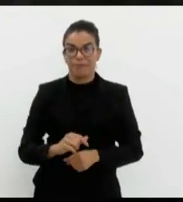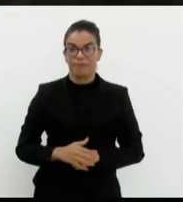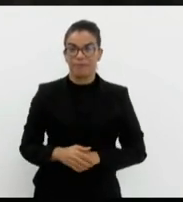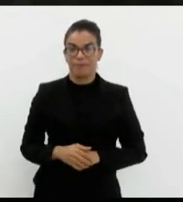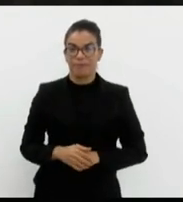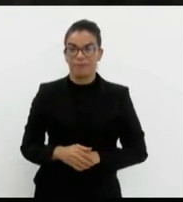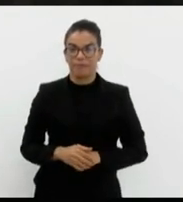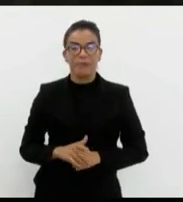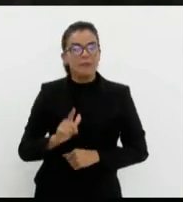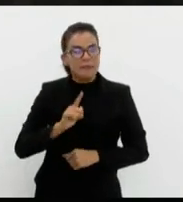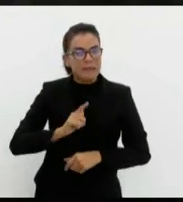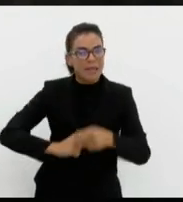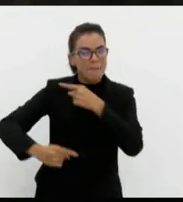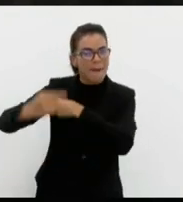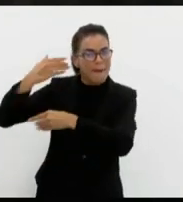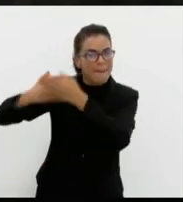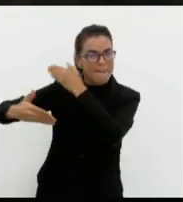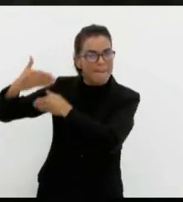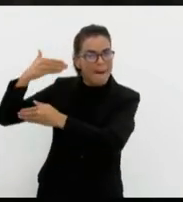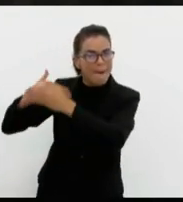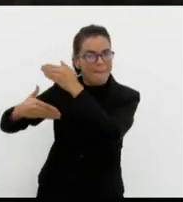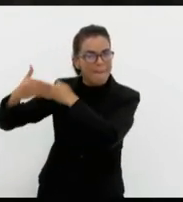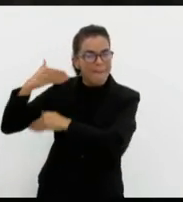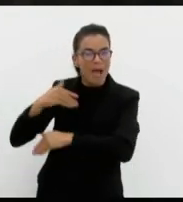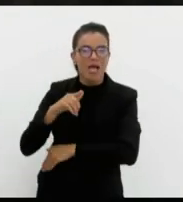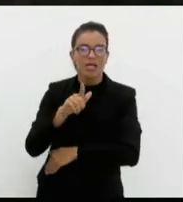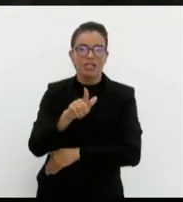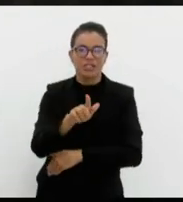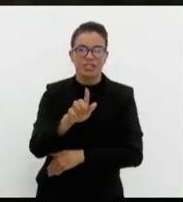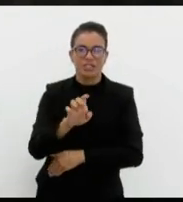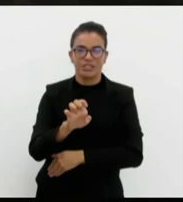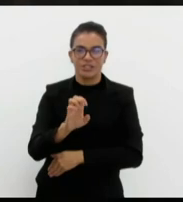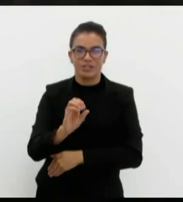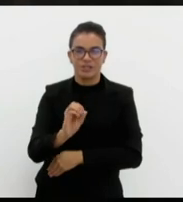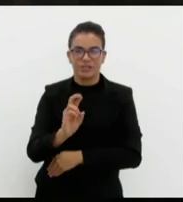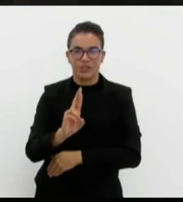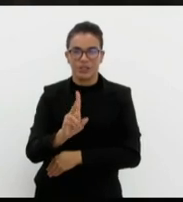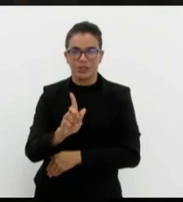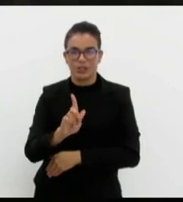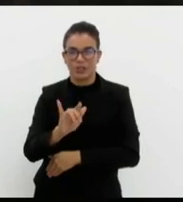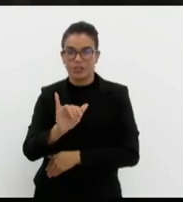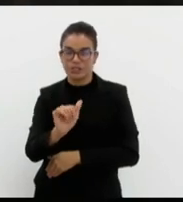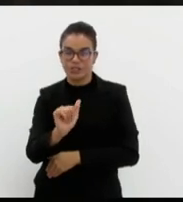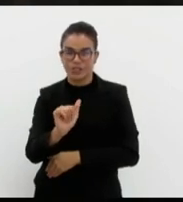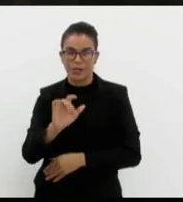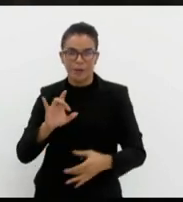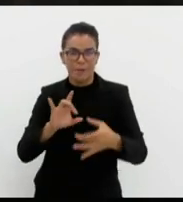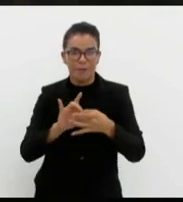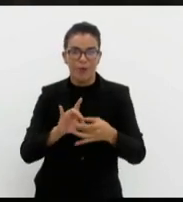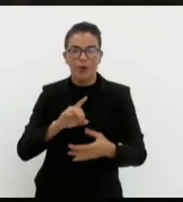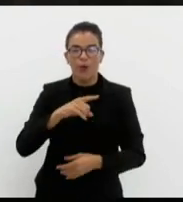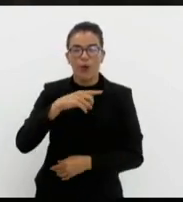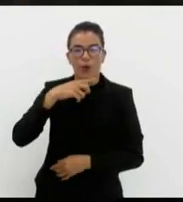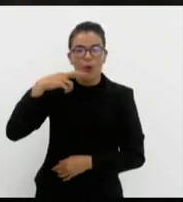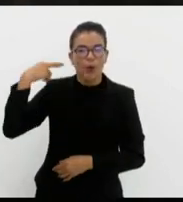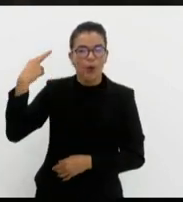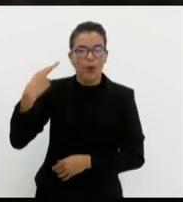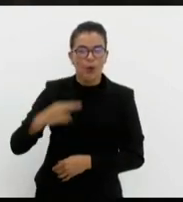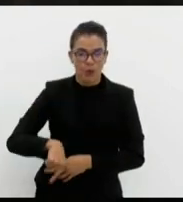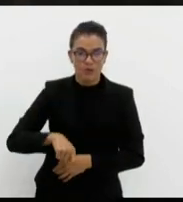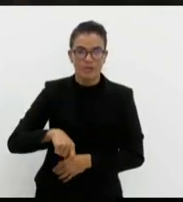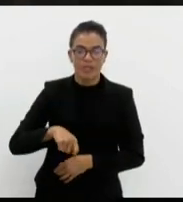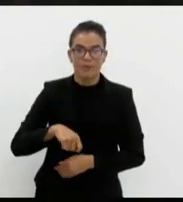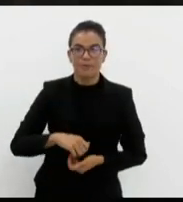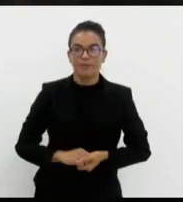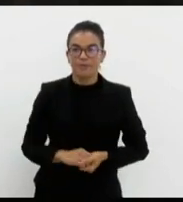ascendentes meus, da Geórgia, lá nos confins da Rússia. Isso